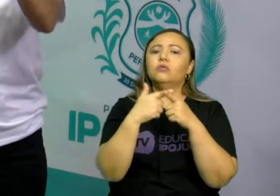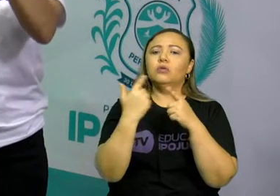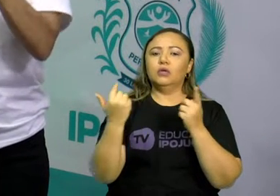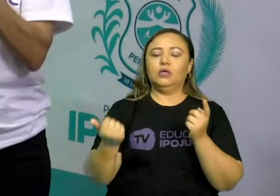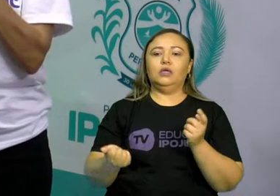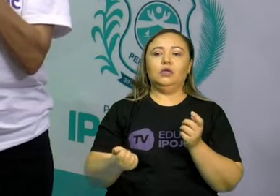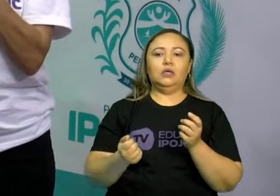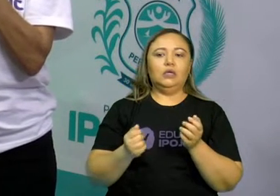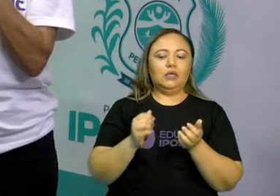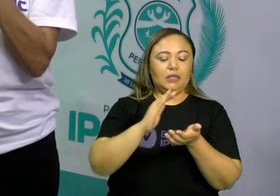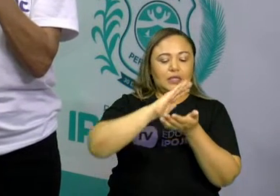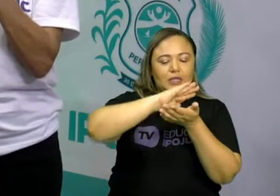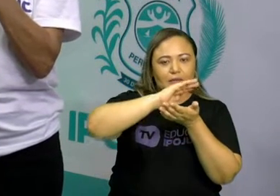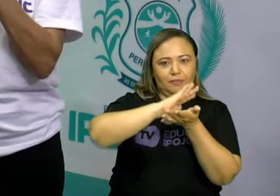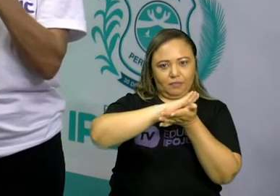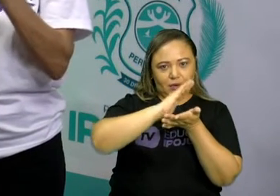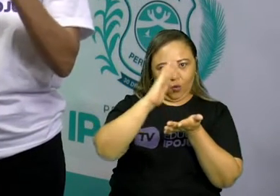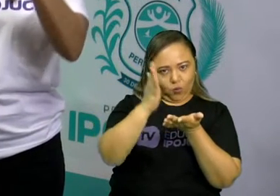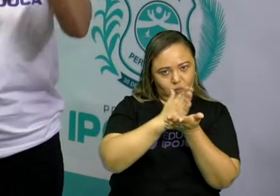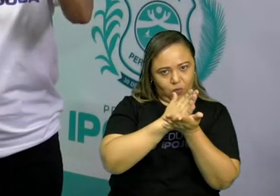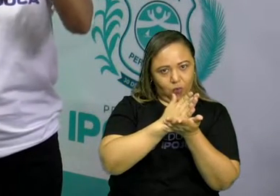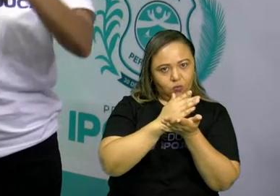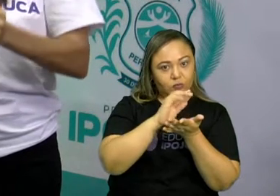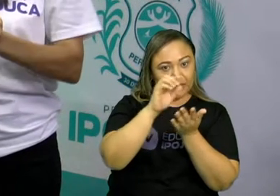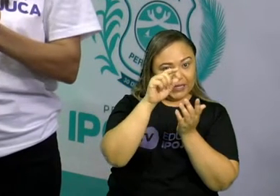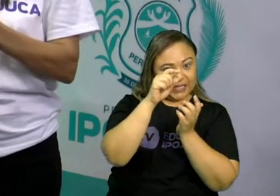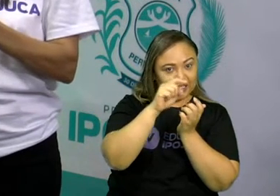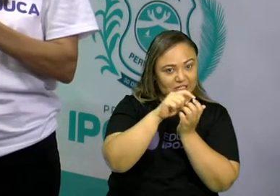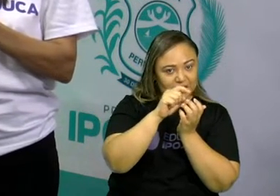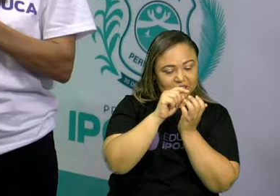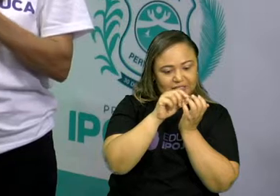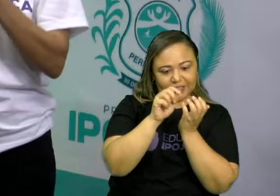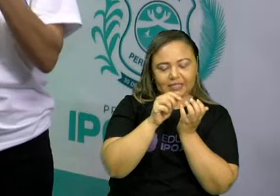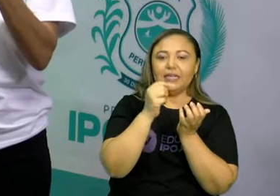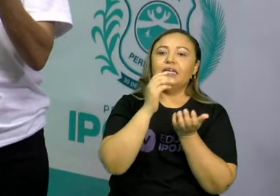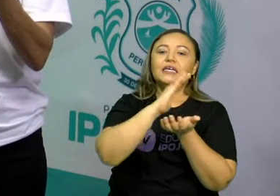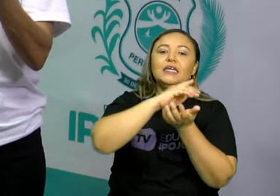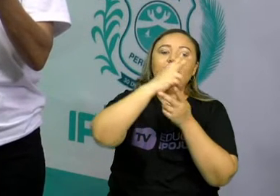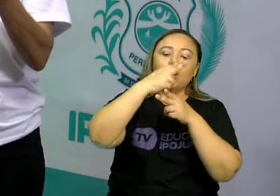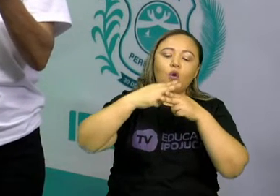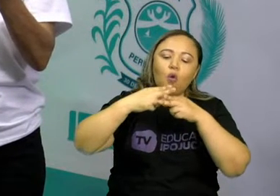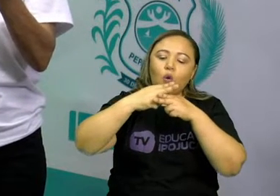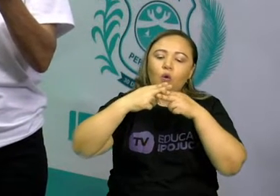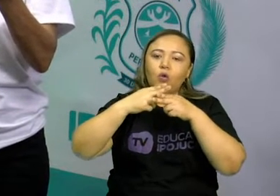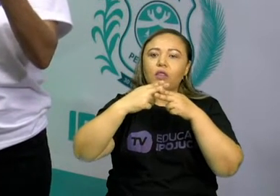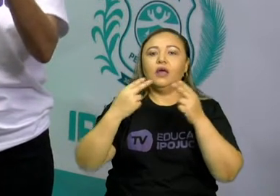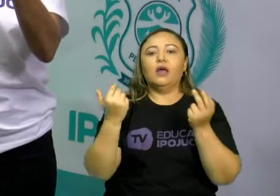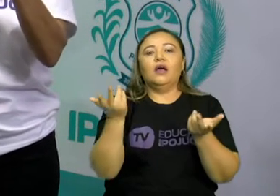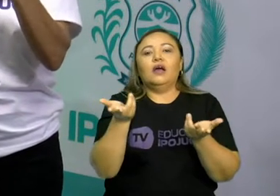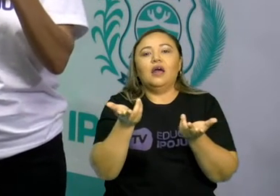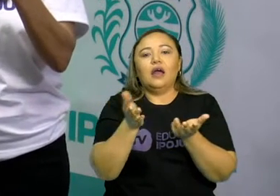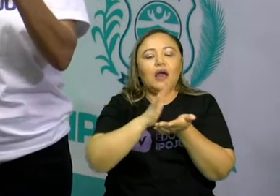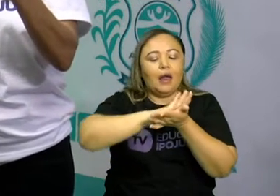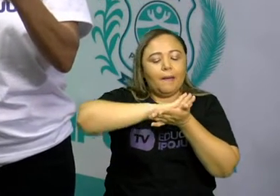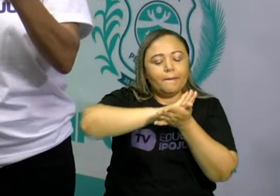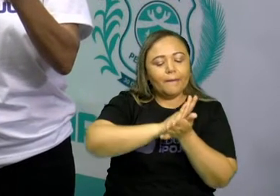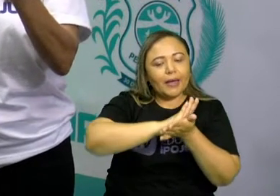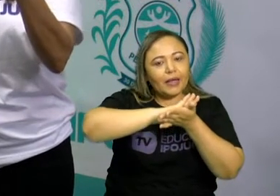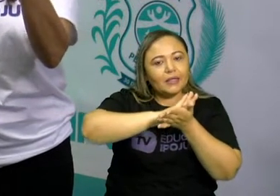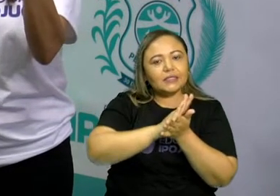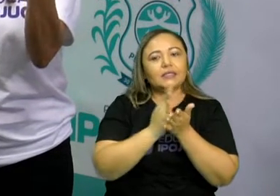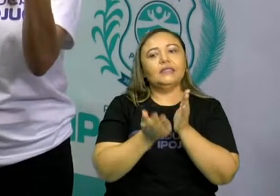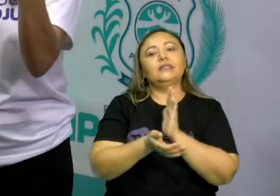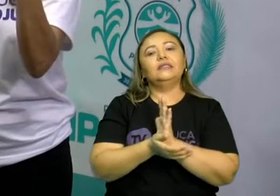machuca, né? Amassa, tem aquele que corta. E você deve fazer isso em casa comendo uma maçã.